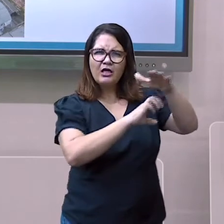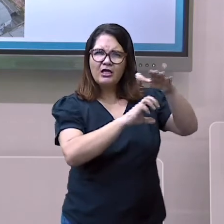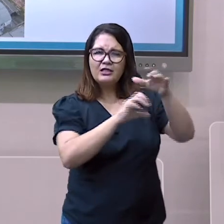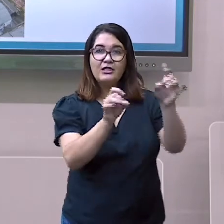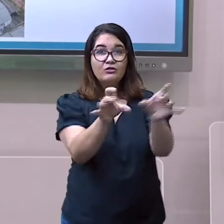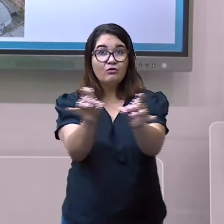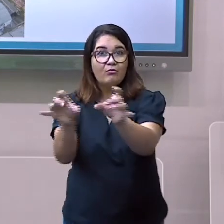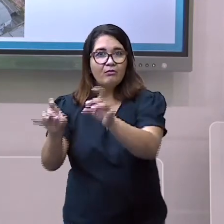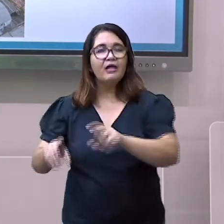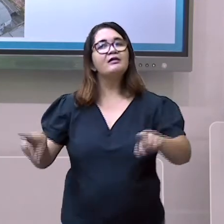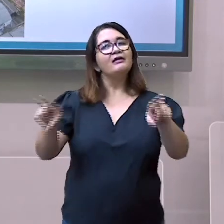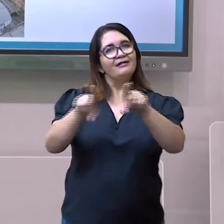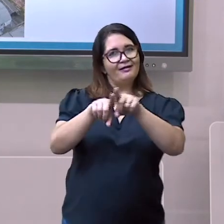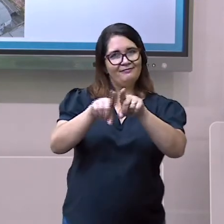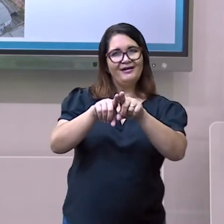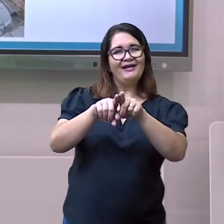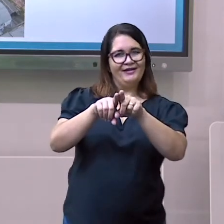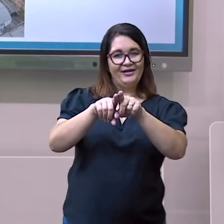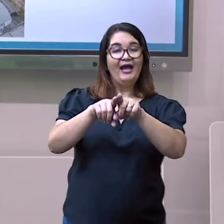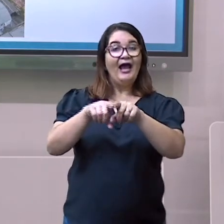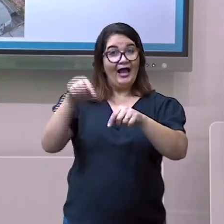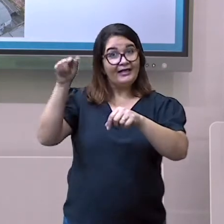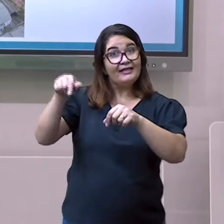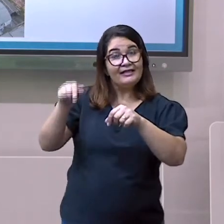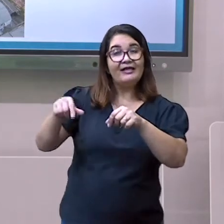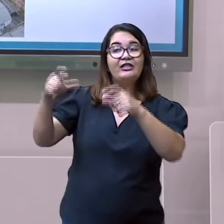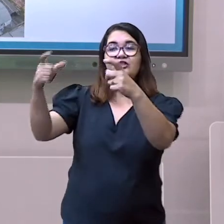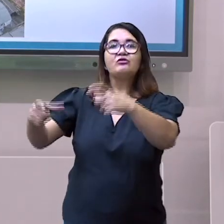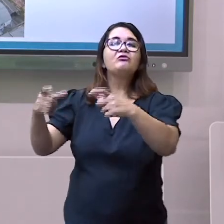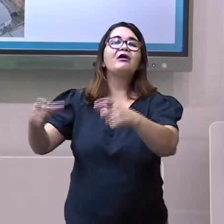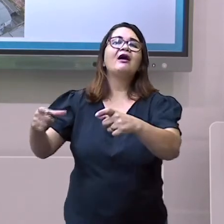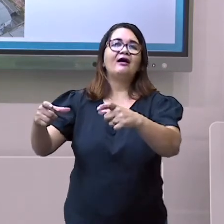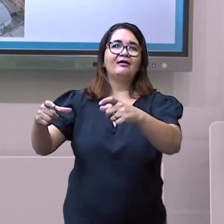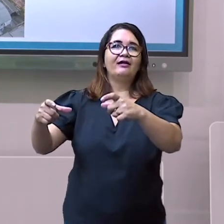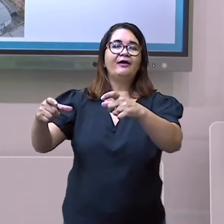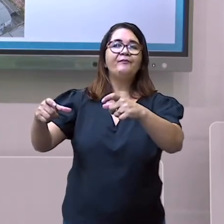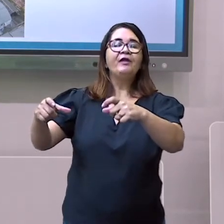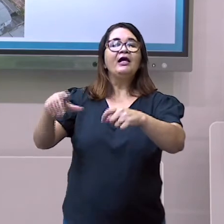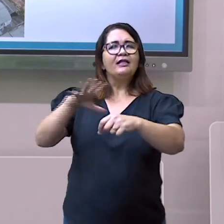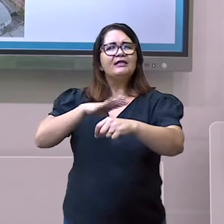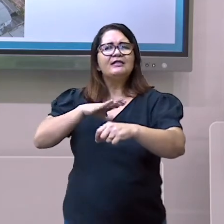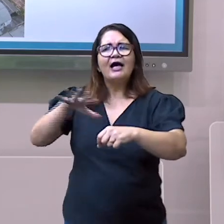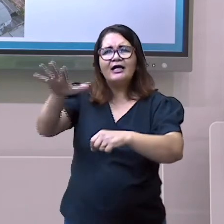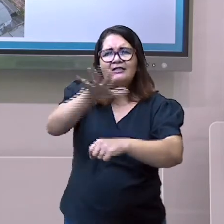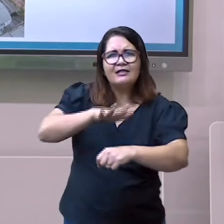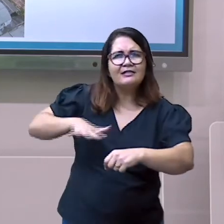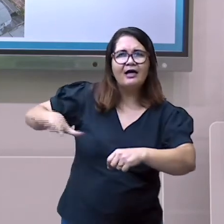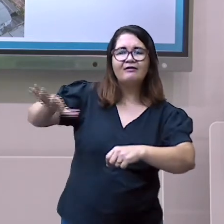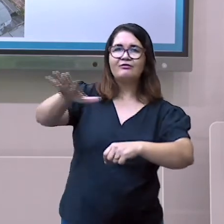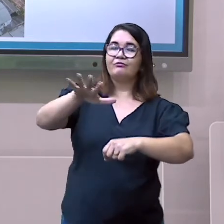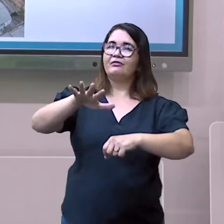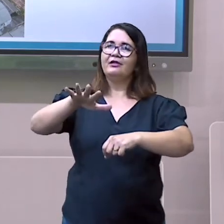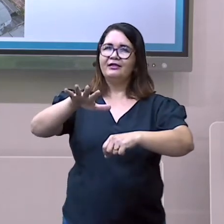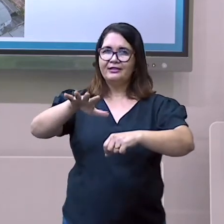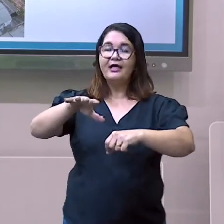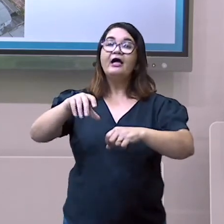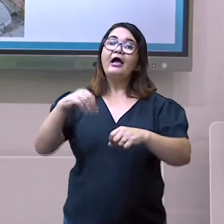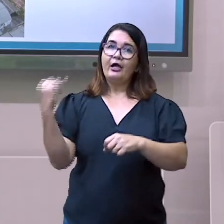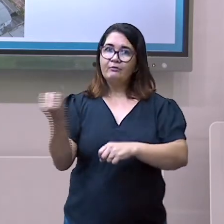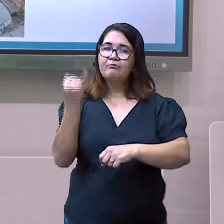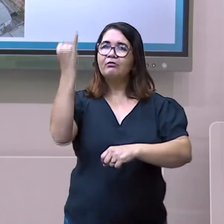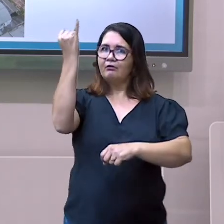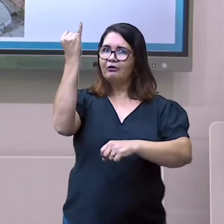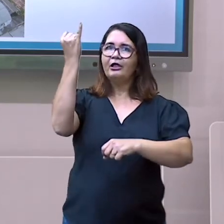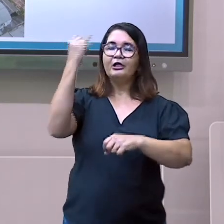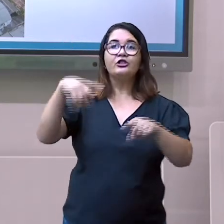as principais atividades econômicas nas áreas urbanas. A indústria é responsável pela transformação de